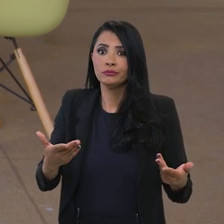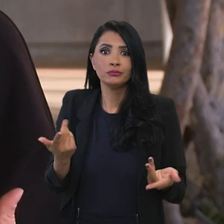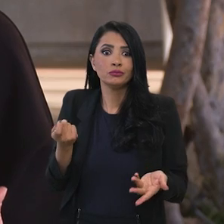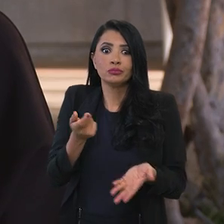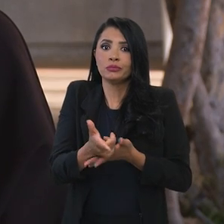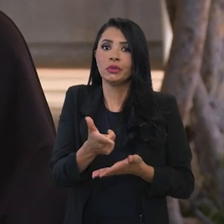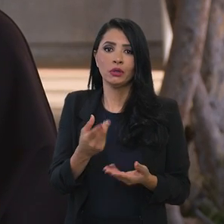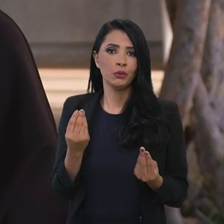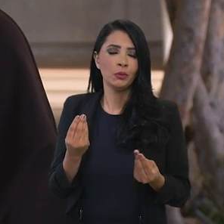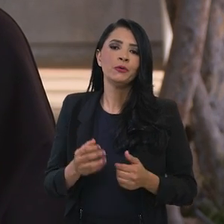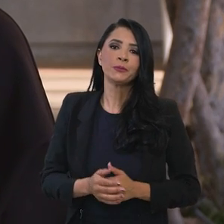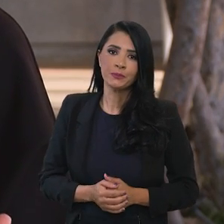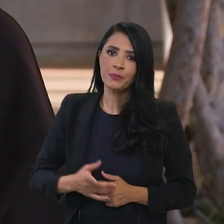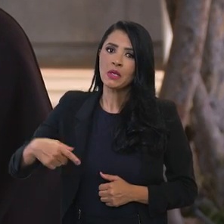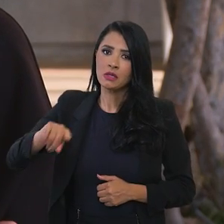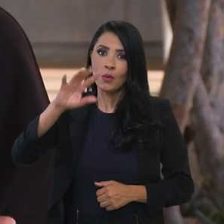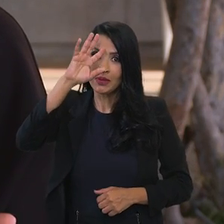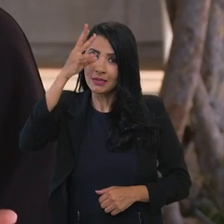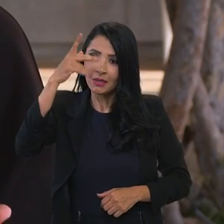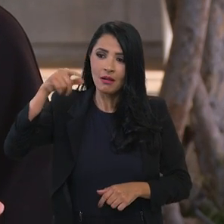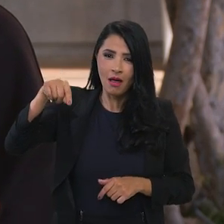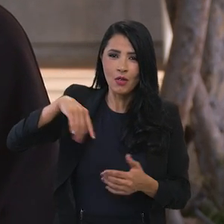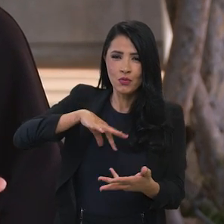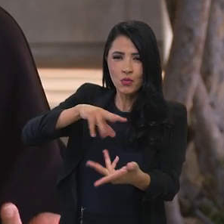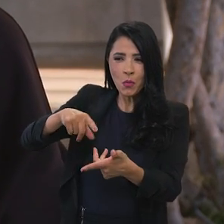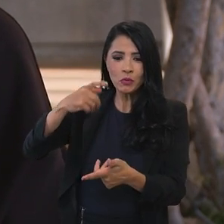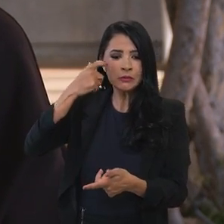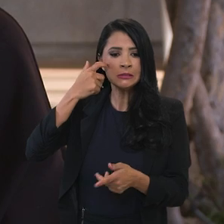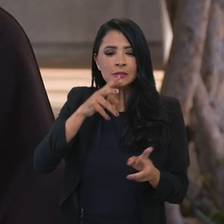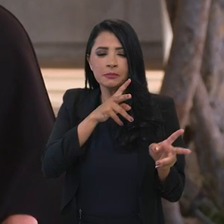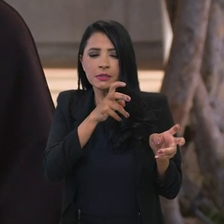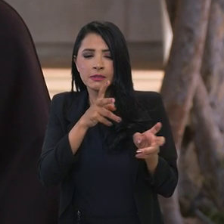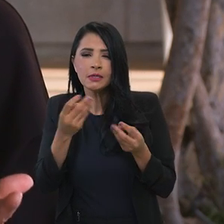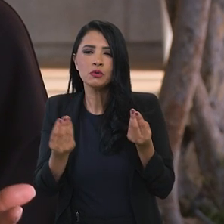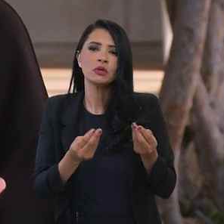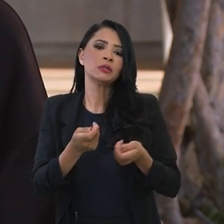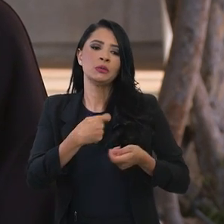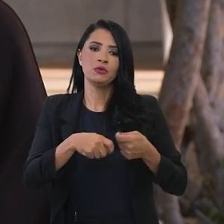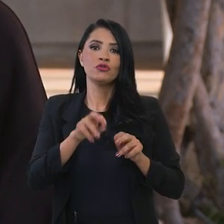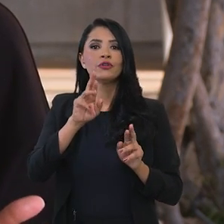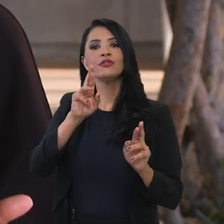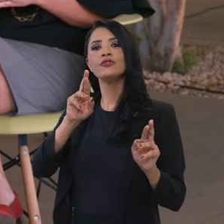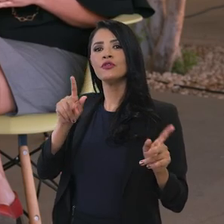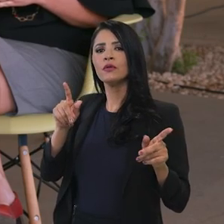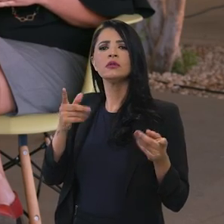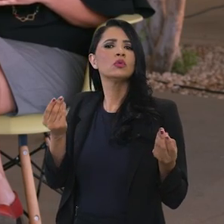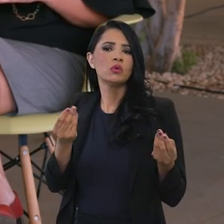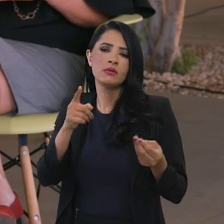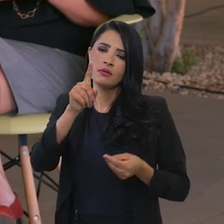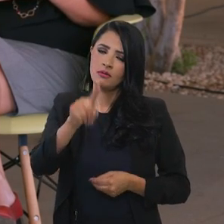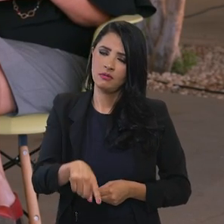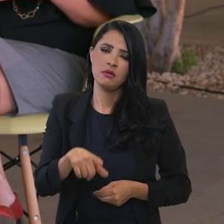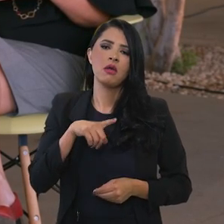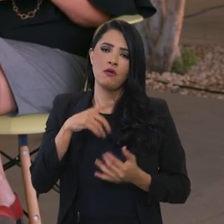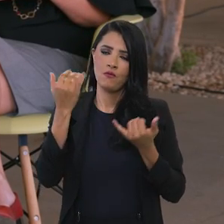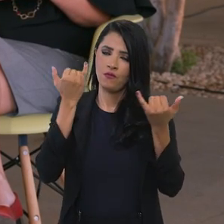tomadores de decisão mundo afora passam a ver o comércio com outros olhos. O que, enfim, é um dado da realidade.